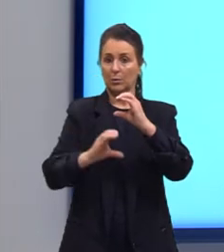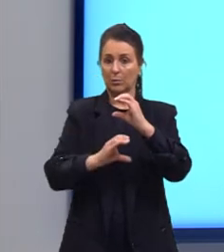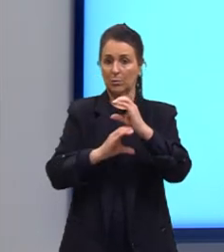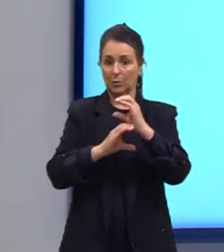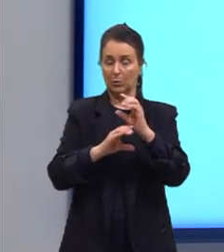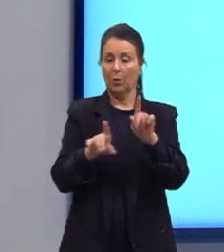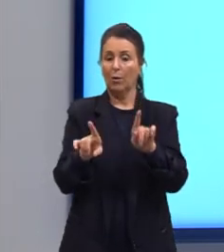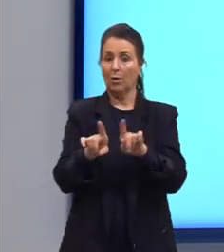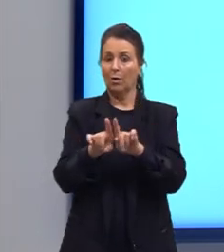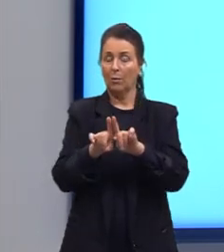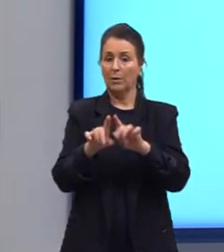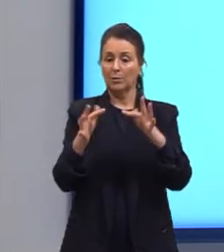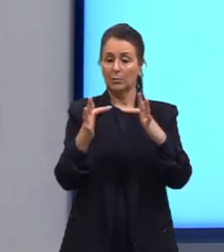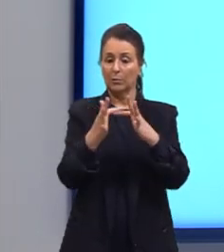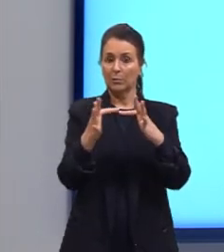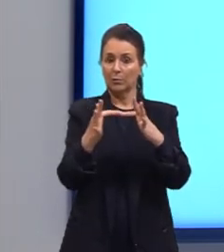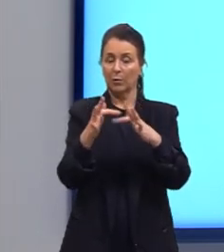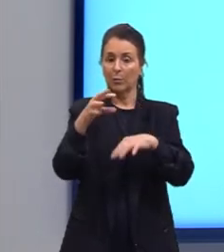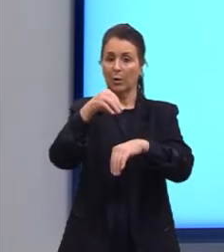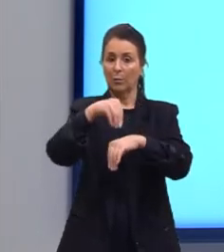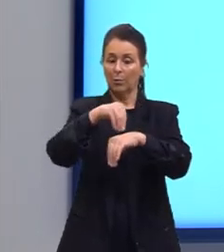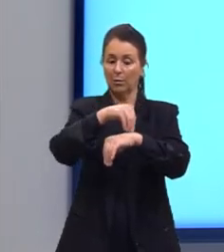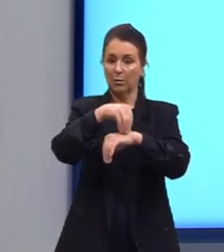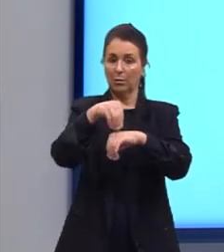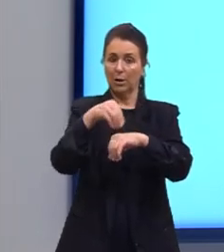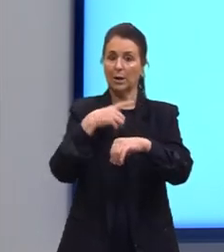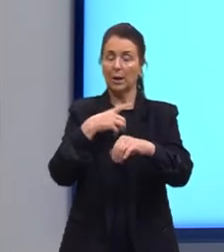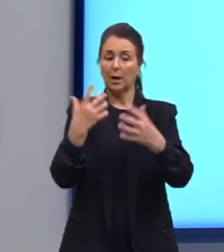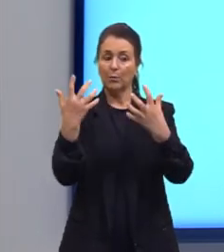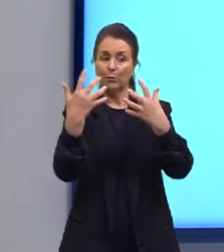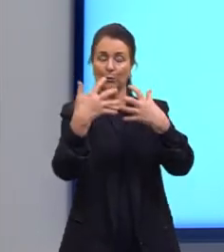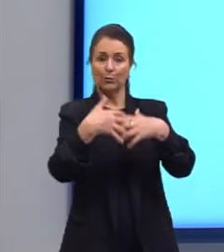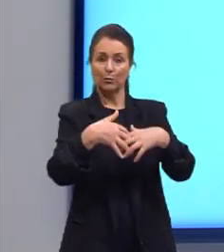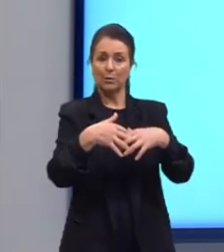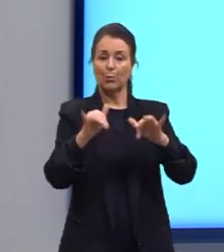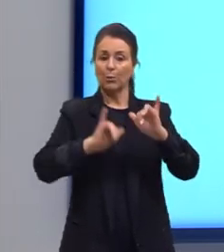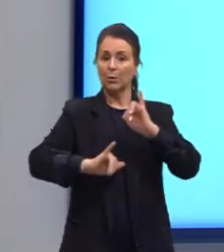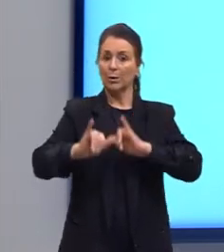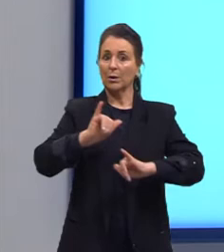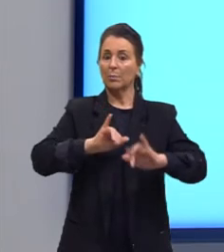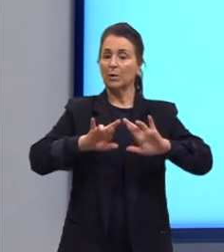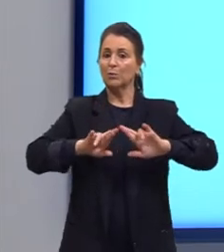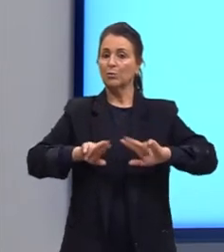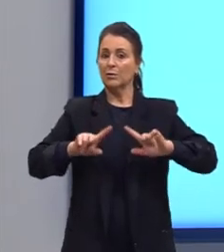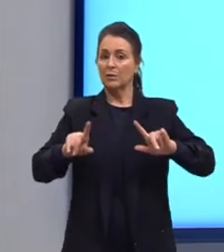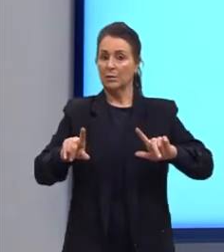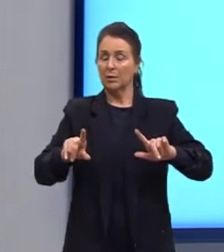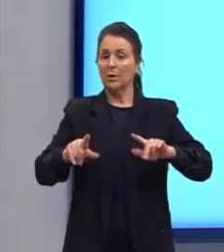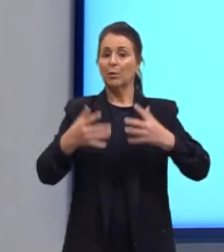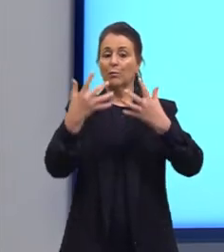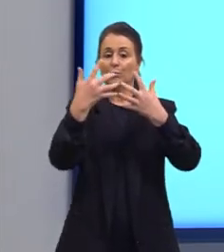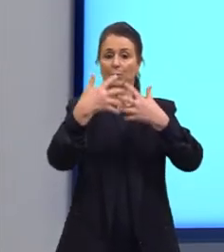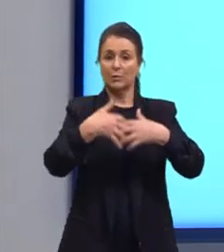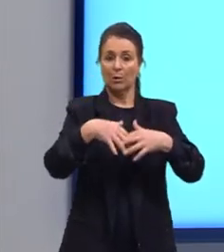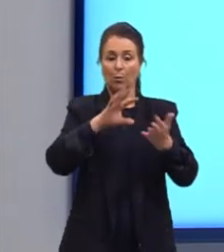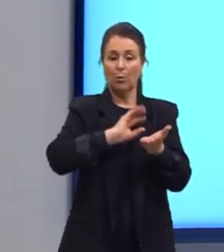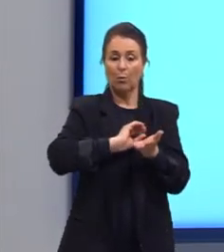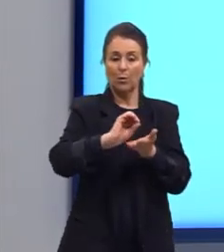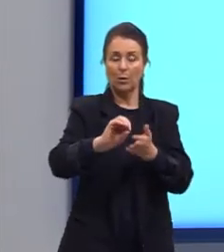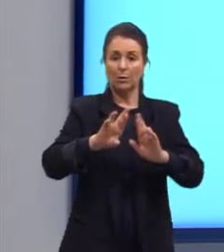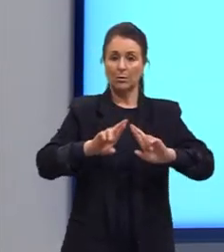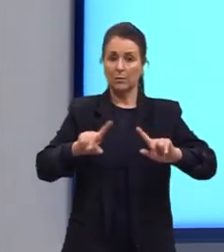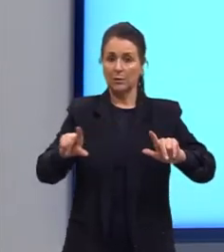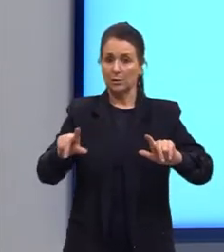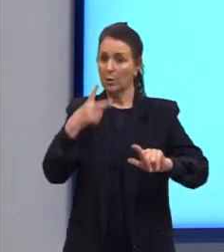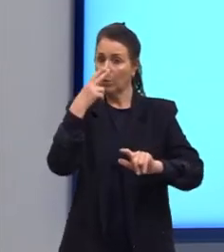mesma fórmula molecular, têm funções químicas diferentes, funções orgânicas diferentes, que, como é o